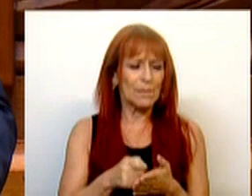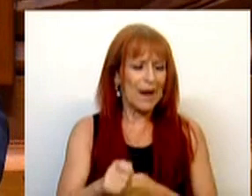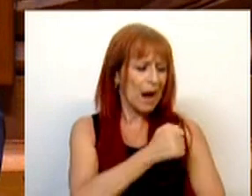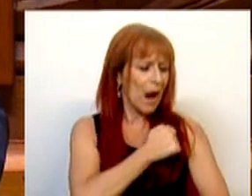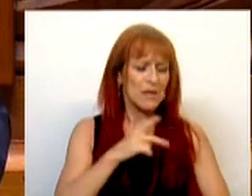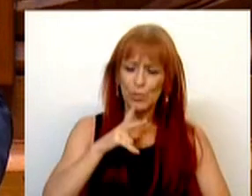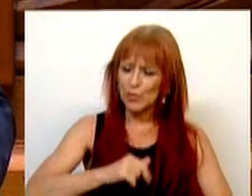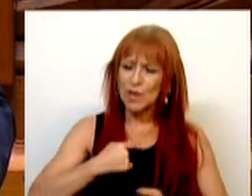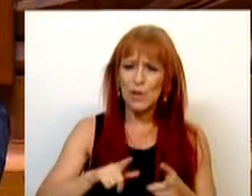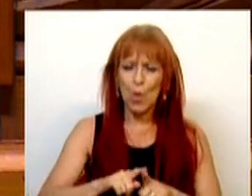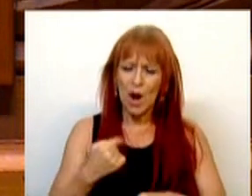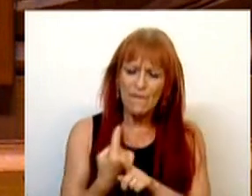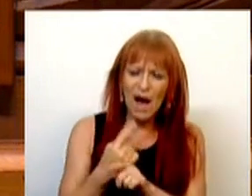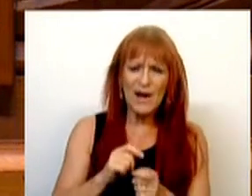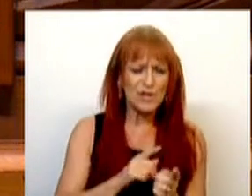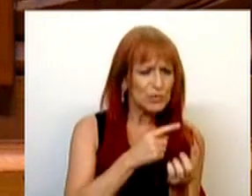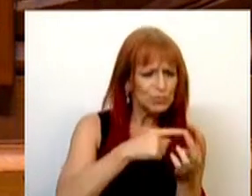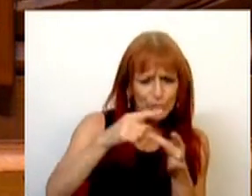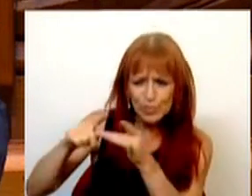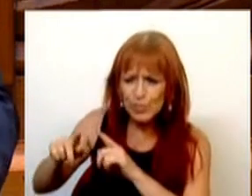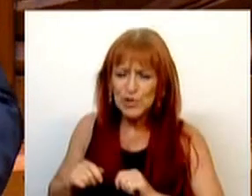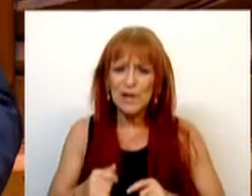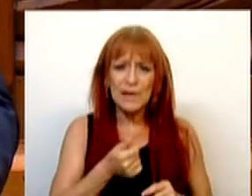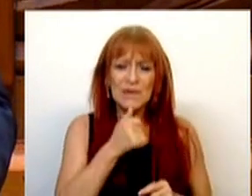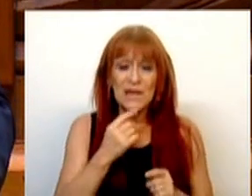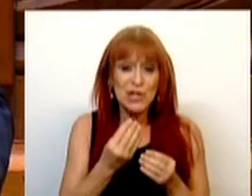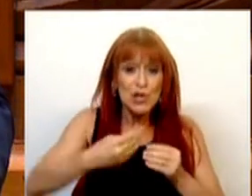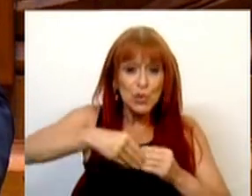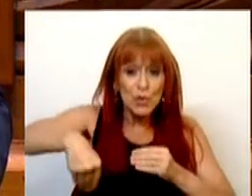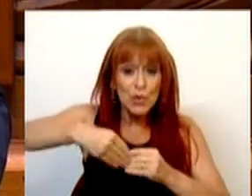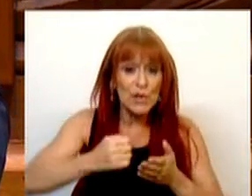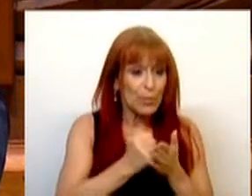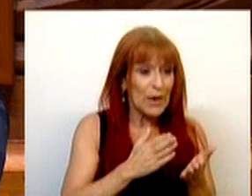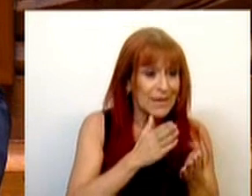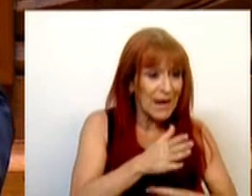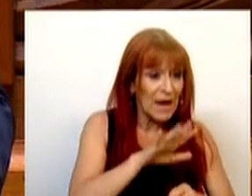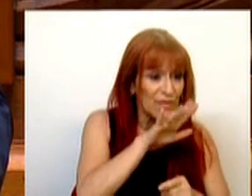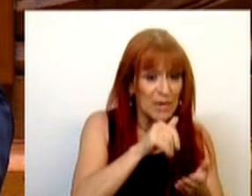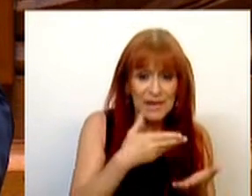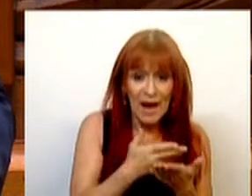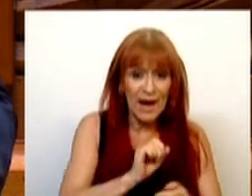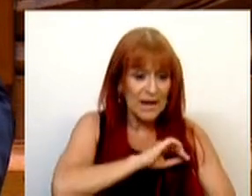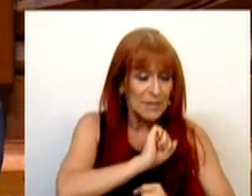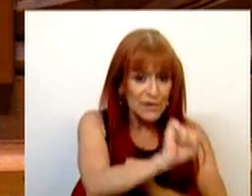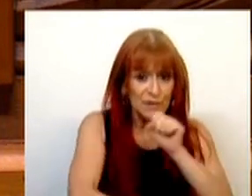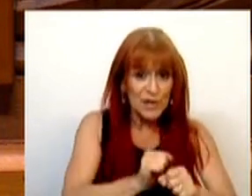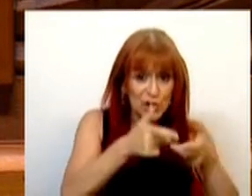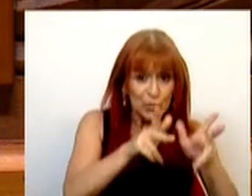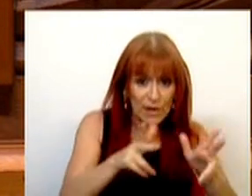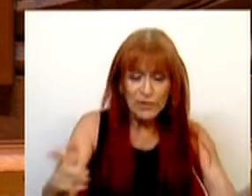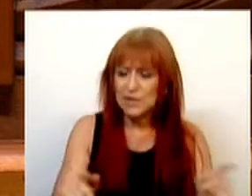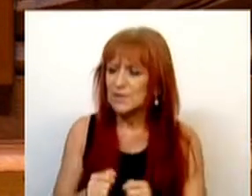Portugal tem vindo a executar um conjunto diversificado de medidas extraordinárias, de apoio direto às famílias e dos seus rendimentos disponíveis